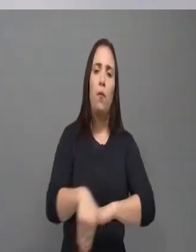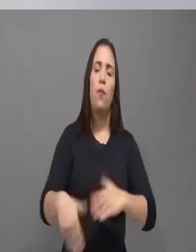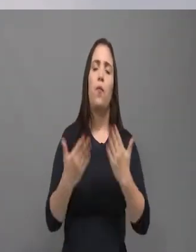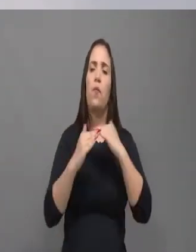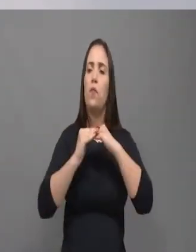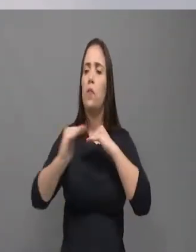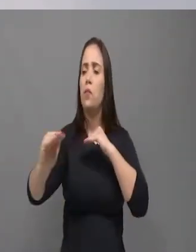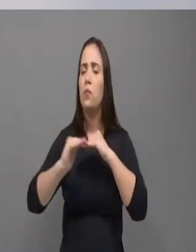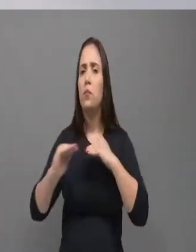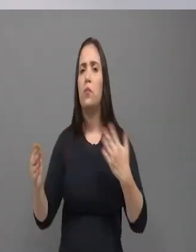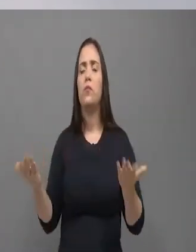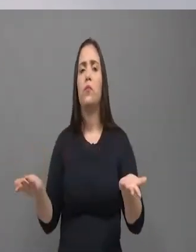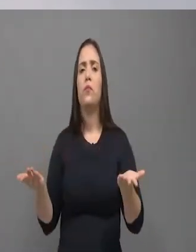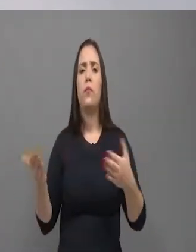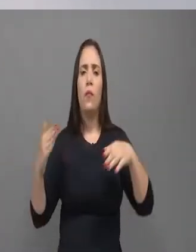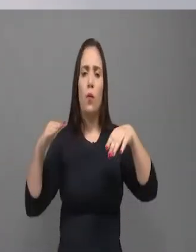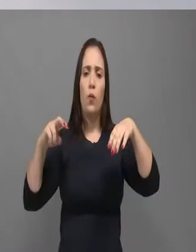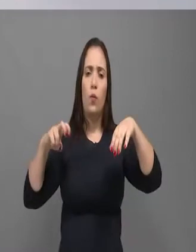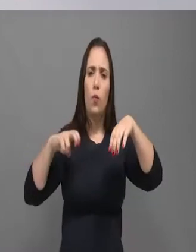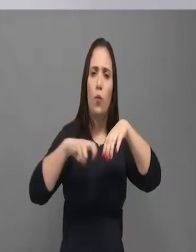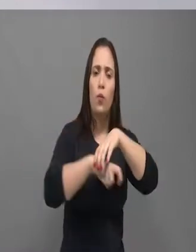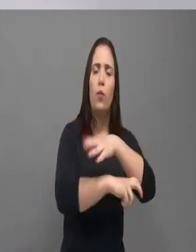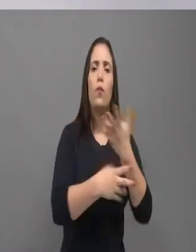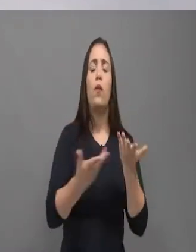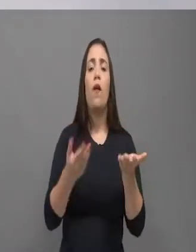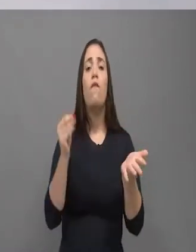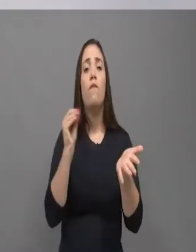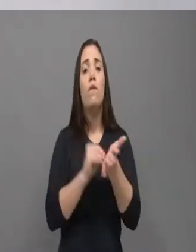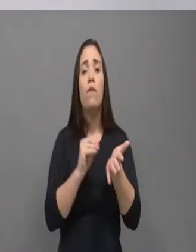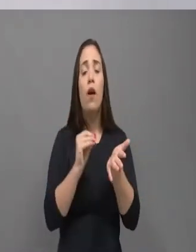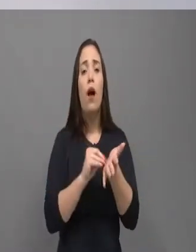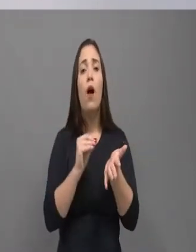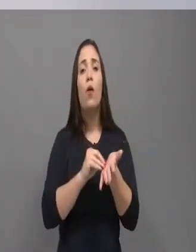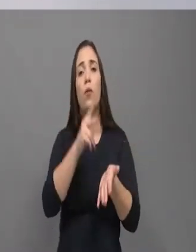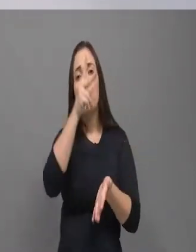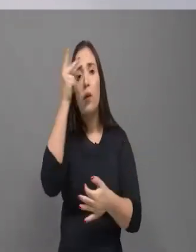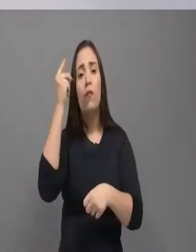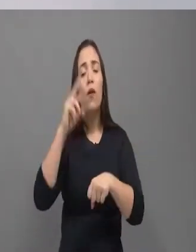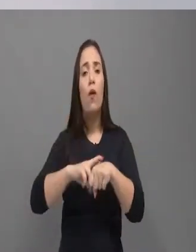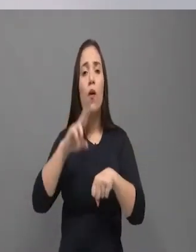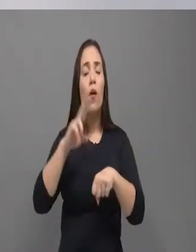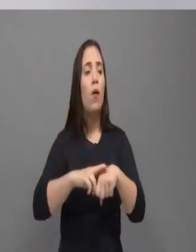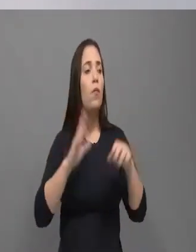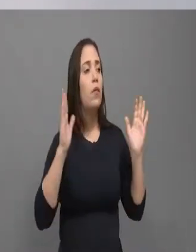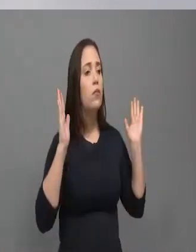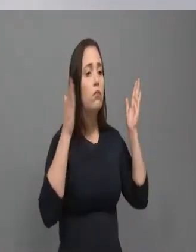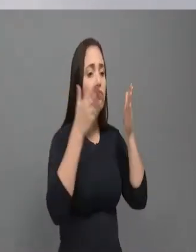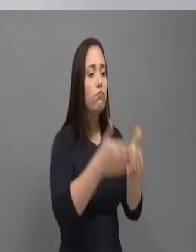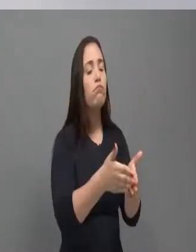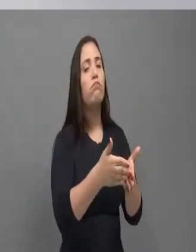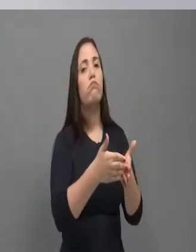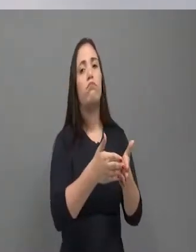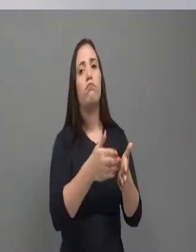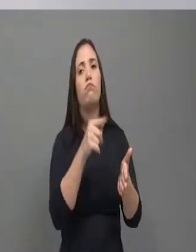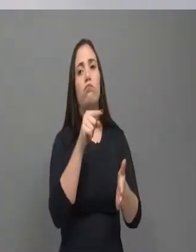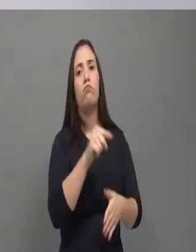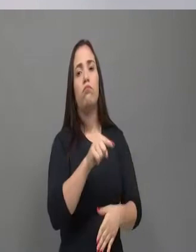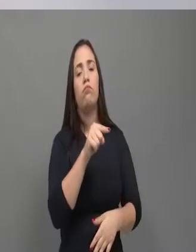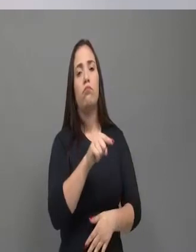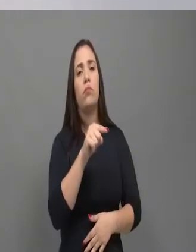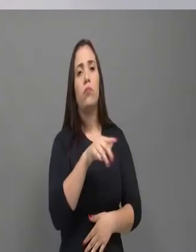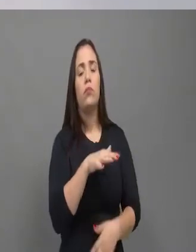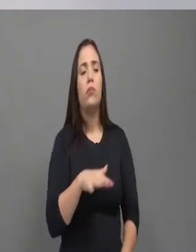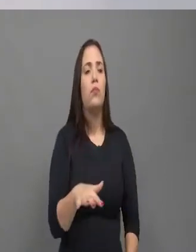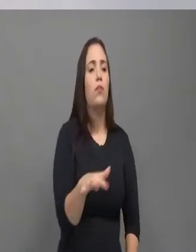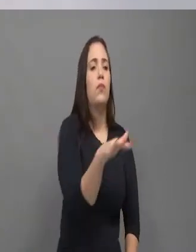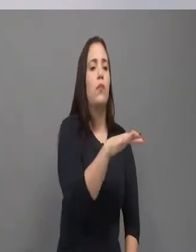um todo. Eu creio que foi o prefeito que eu ajudei no primeiro mandato, no segundo, saí do PMDB, porque eu tinha um compromisso com